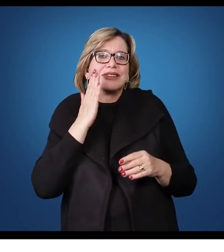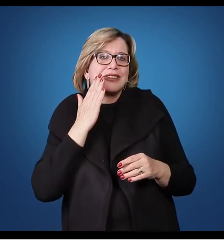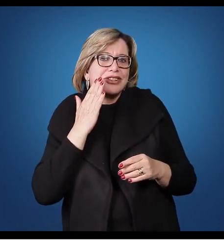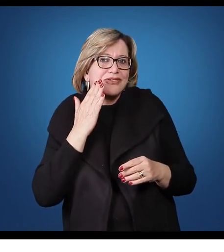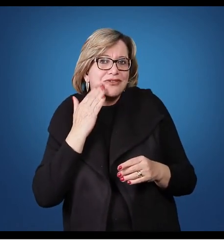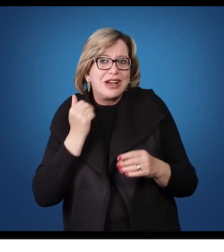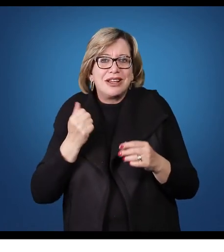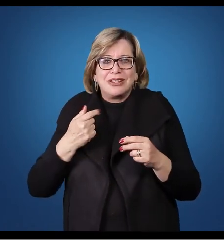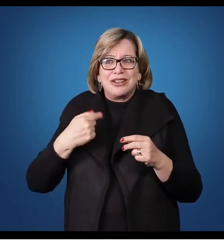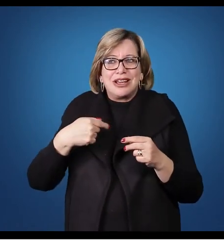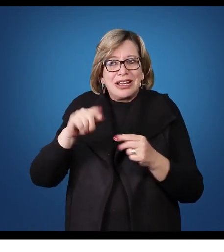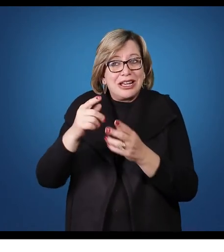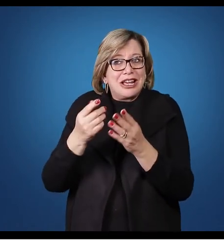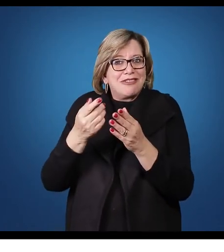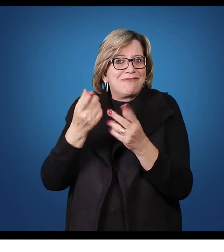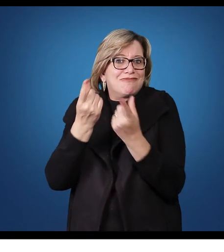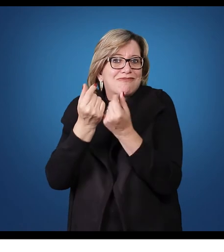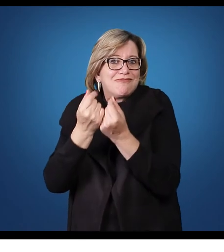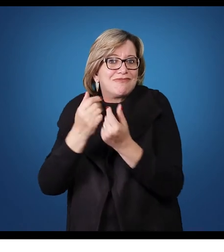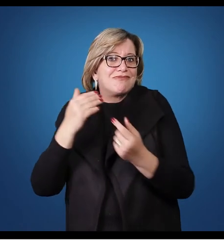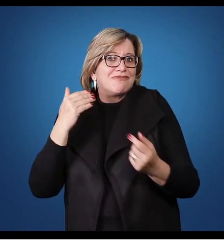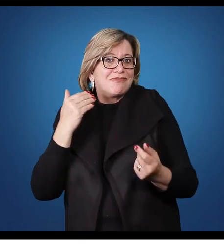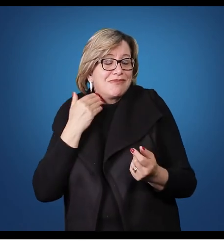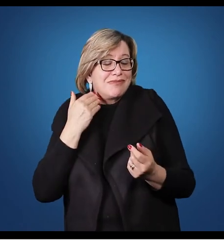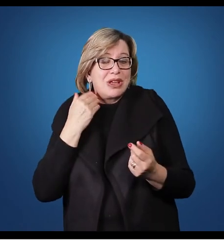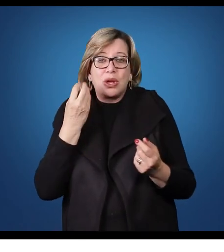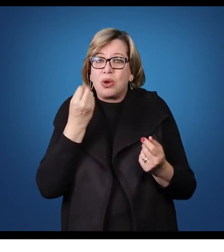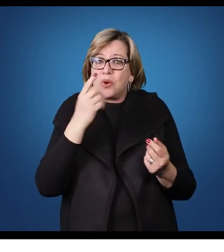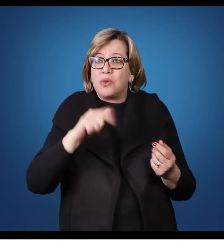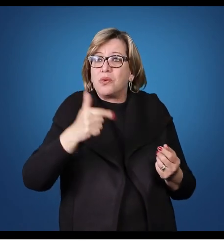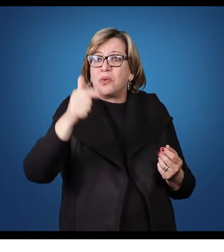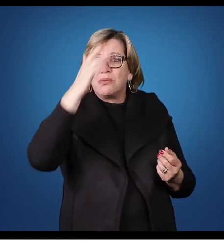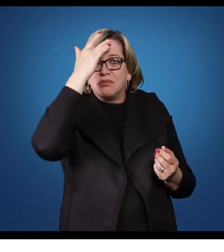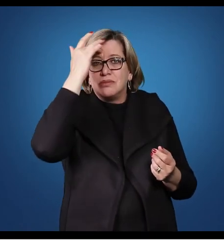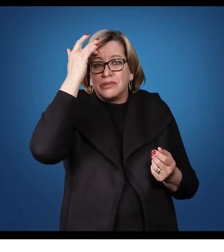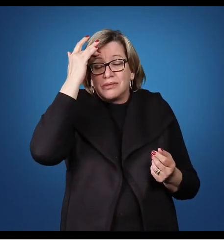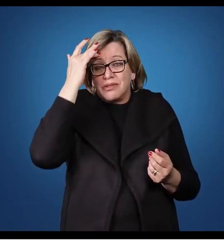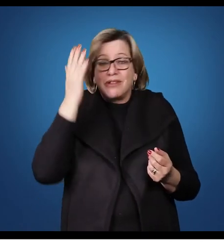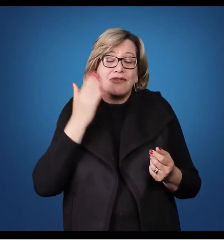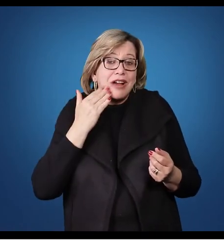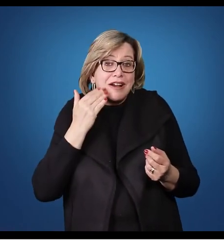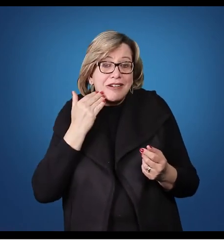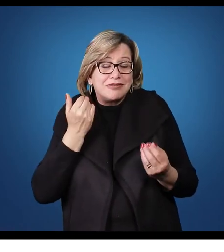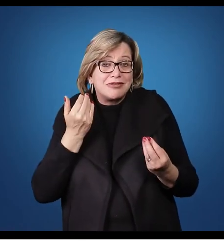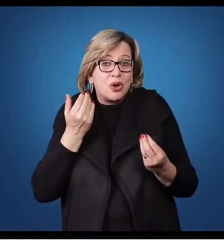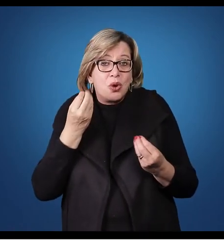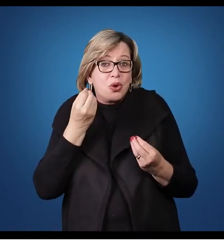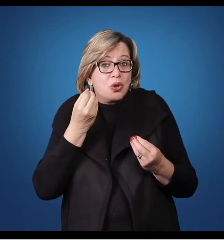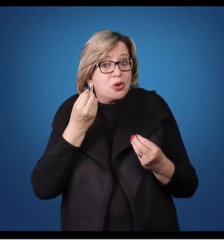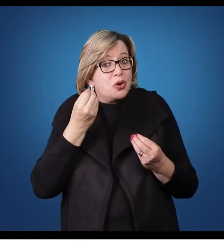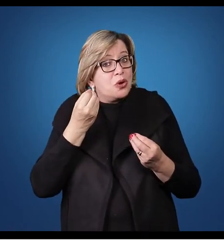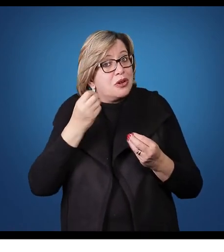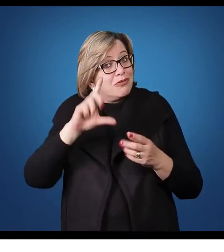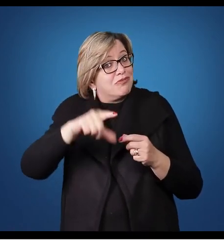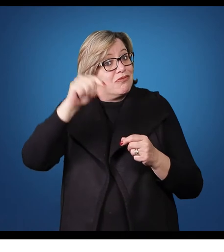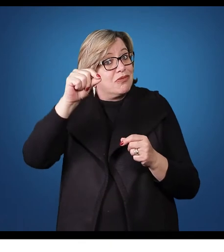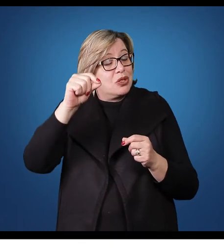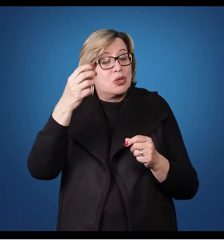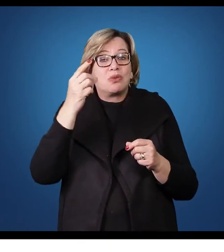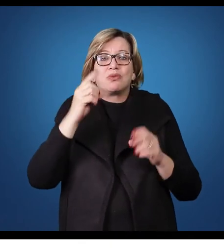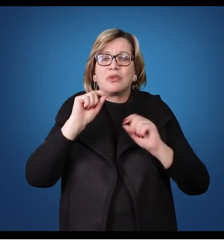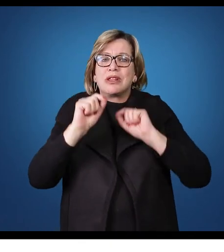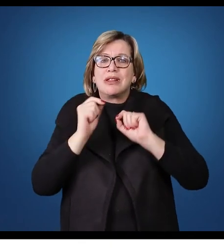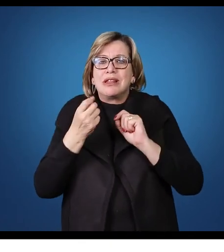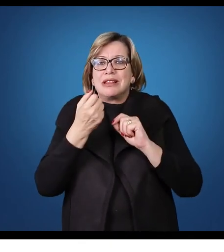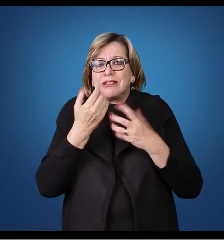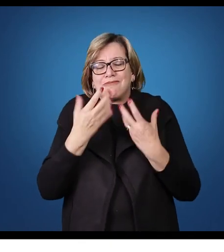buscar recurso com terceiro do que utilizar o recurso do sócio. É uma análise mais complexa para uma